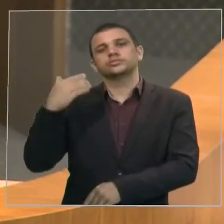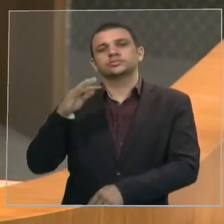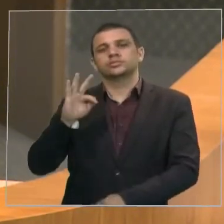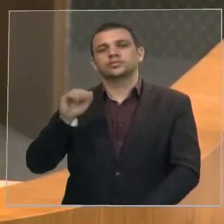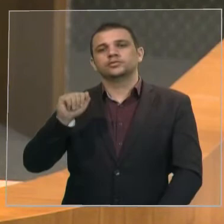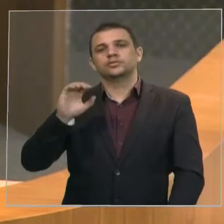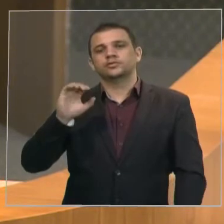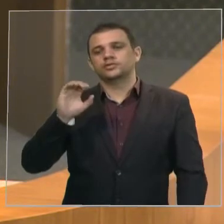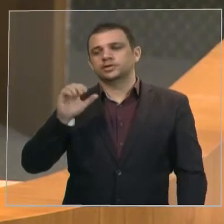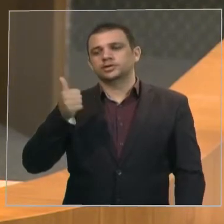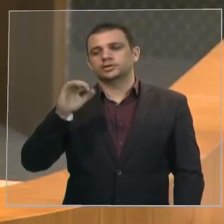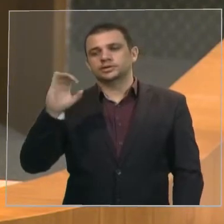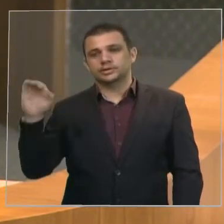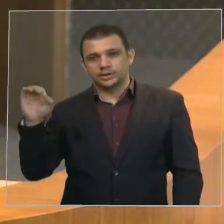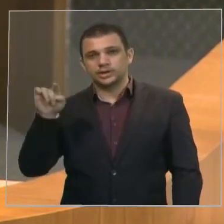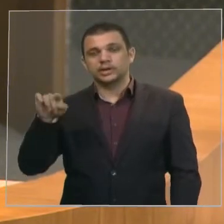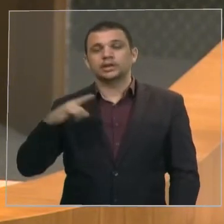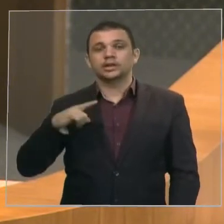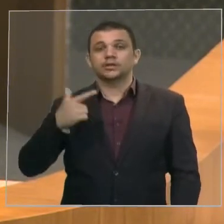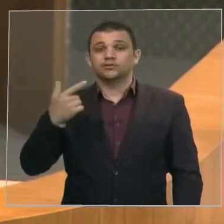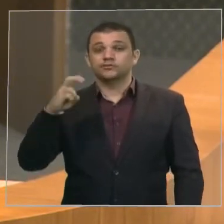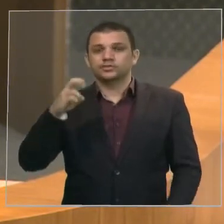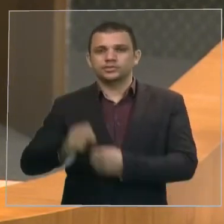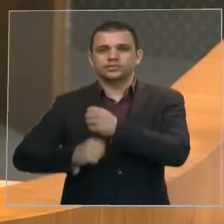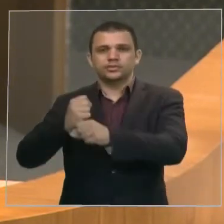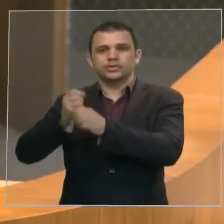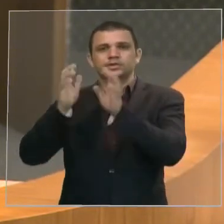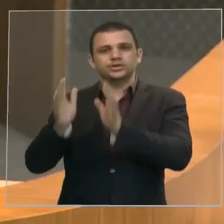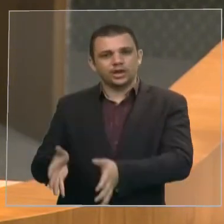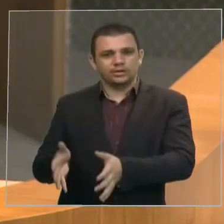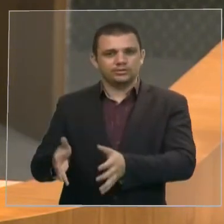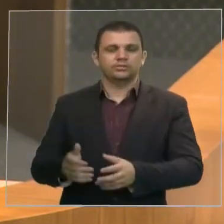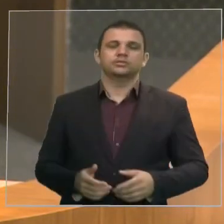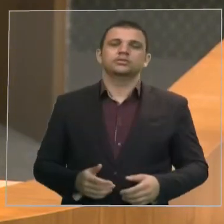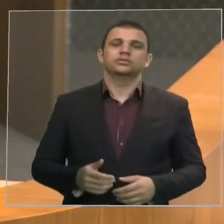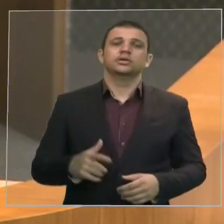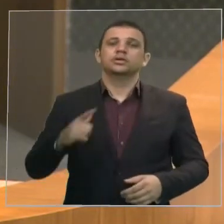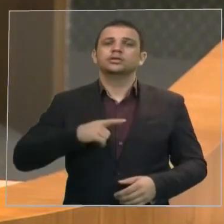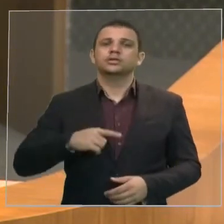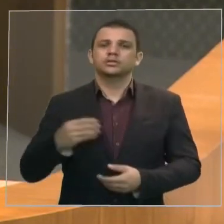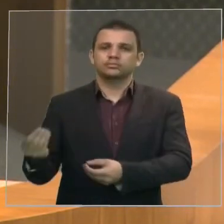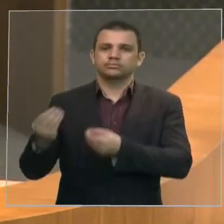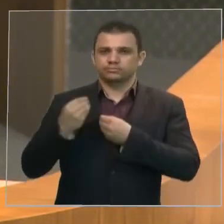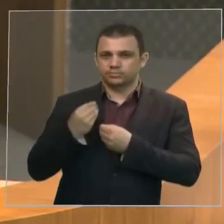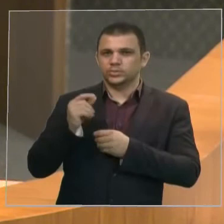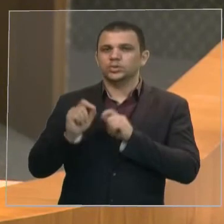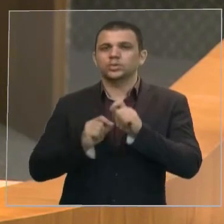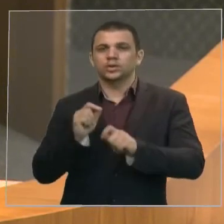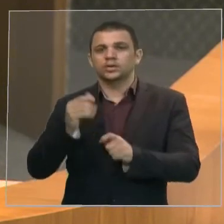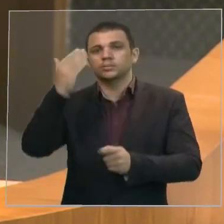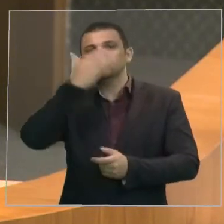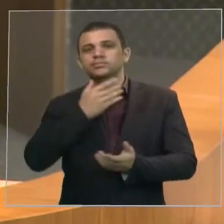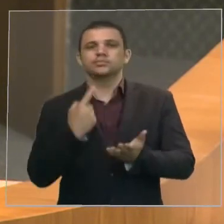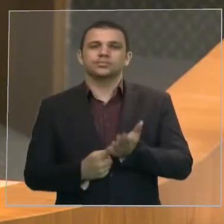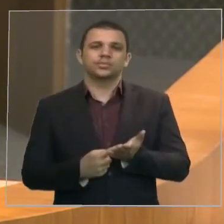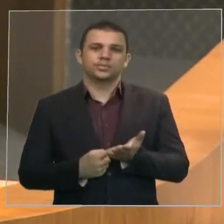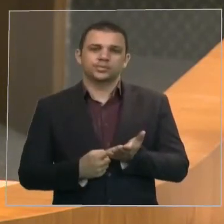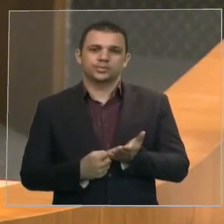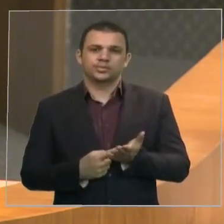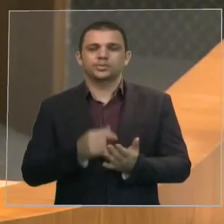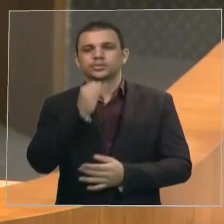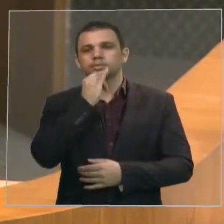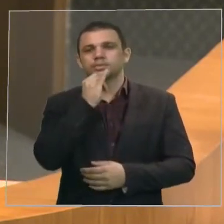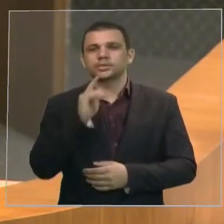esse recebimento dessa comenda, o que ficou foi o compromisso, o que já tem o compromisso do deputado Cléber Verde em defender, por exemplo,